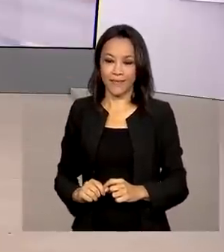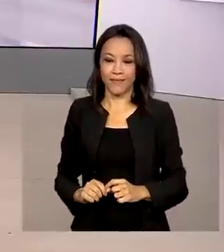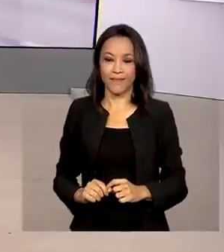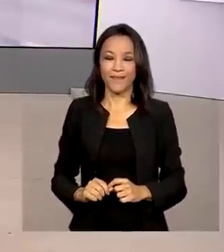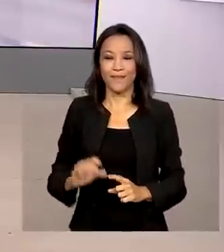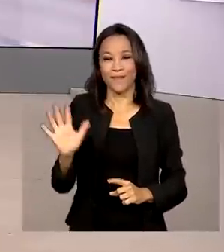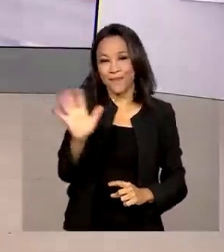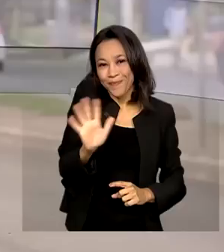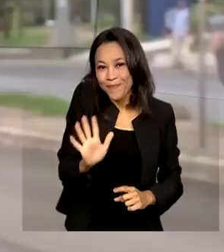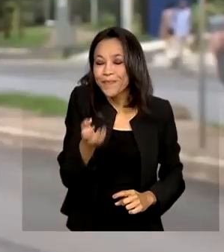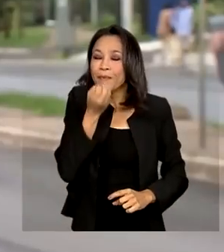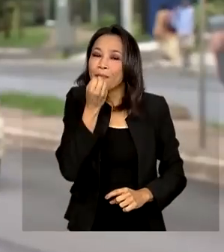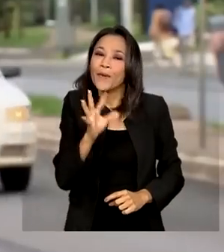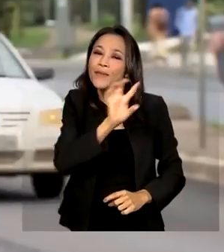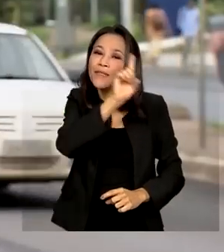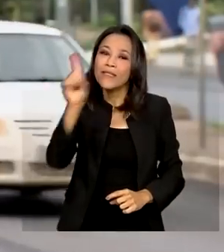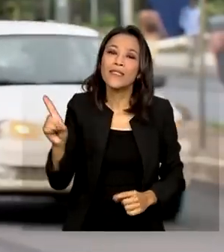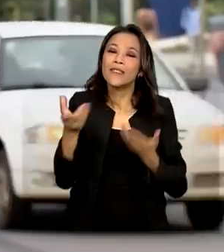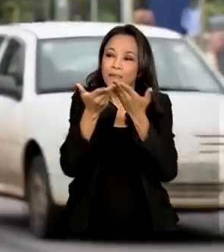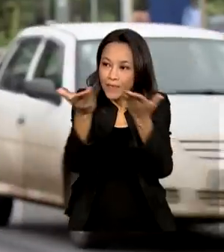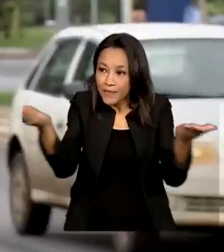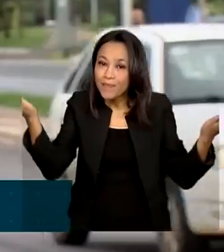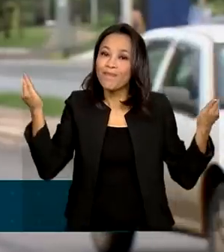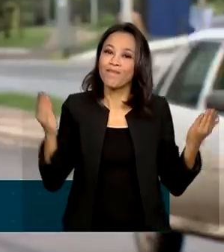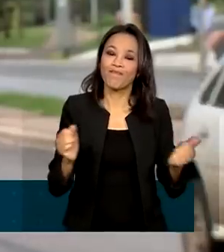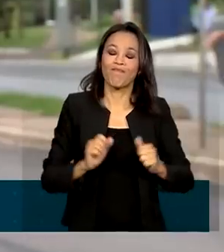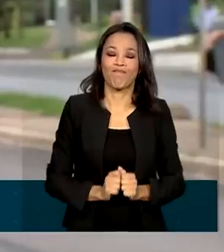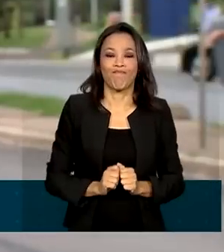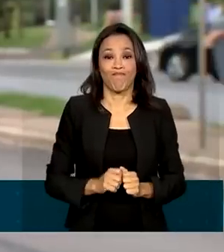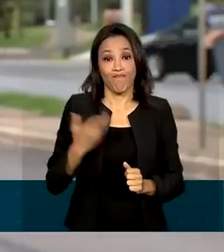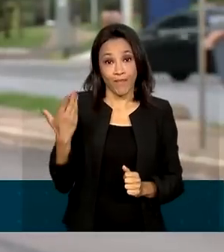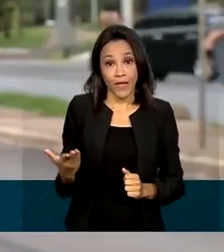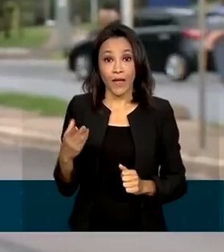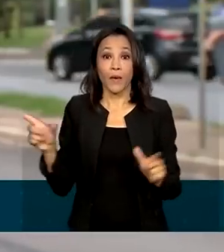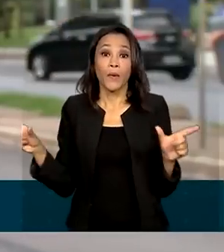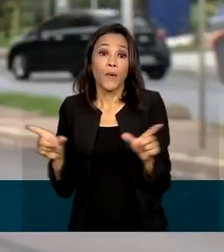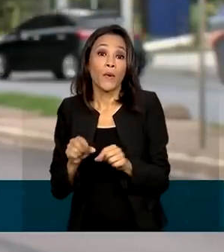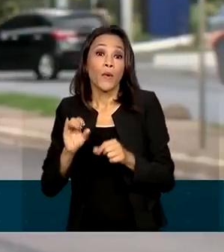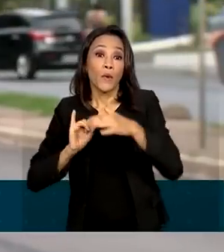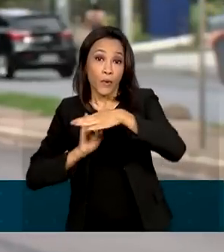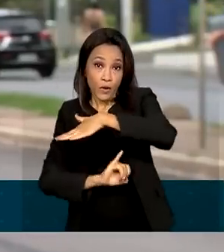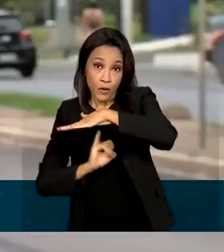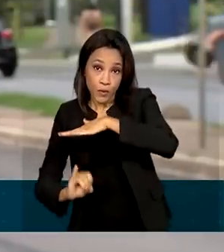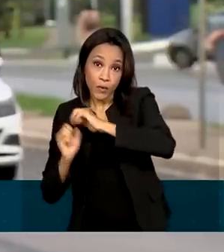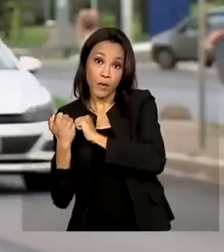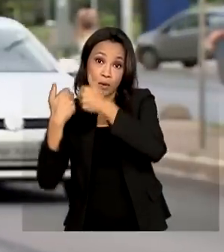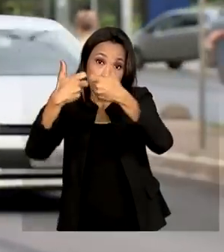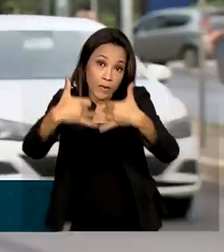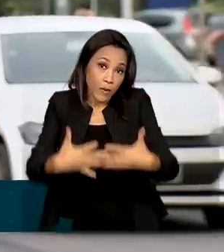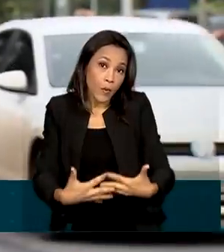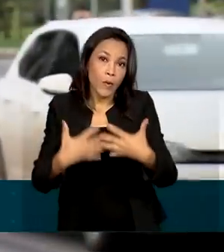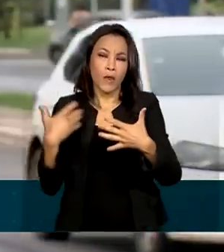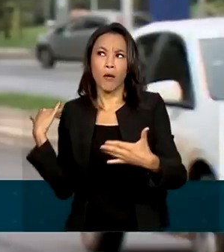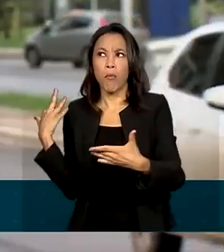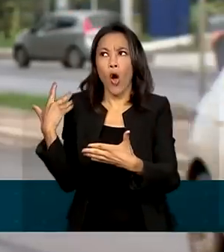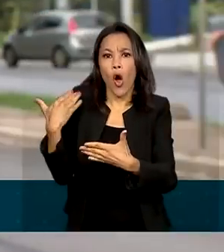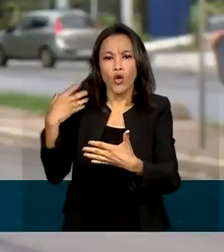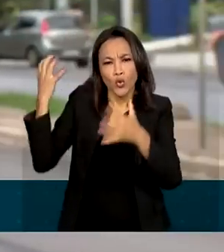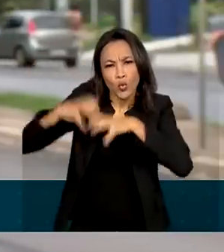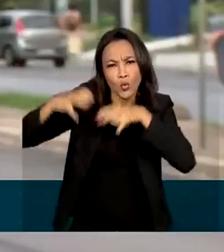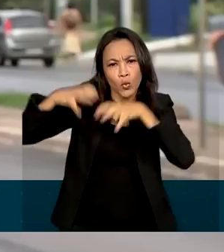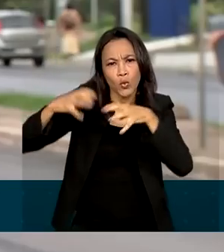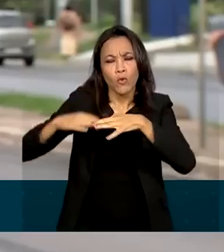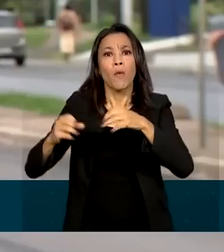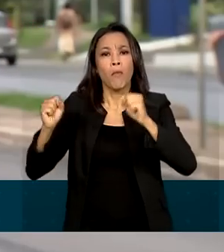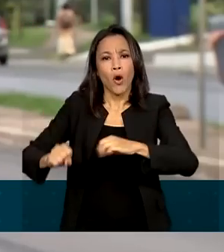Oi, Renata. Bom dia para você, bom dia a todos. Olha, o Instituto Nacional de Meteorologia alertou que os acumulados de chuva podem ultrapassar